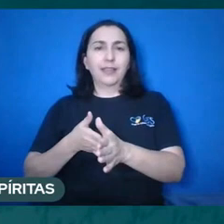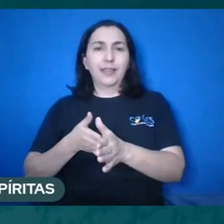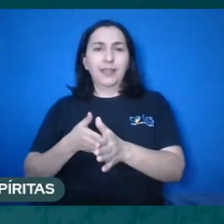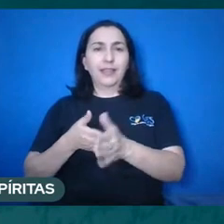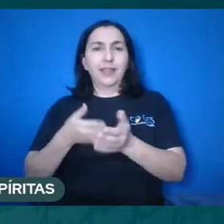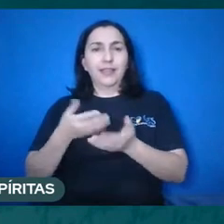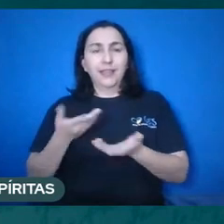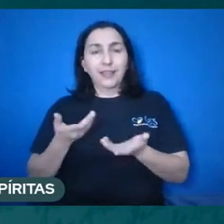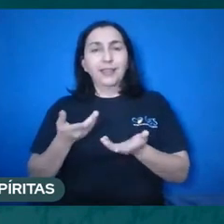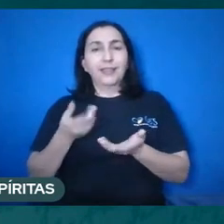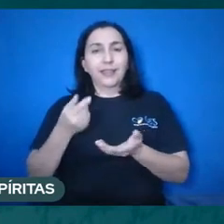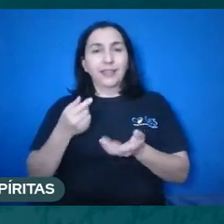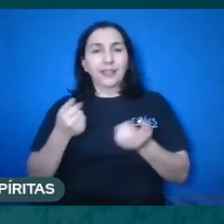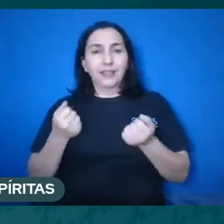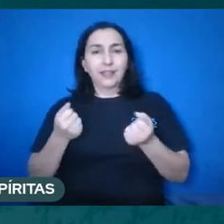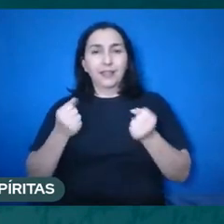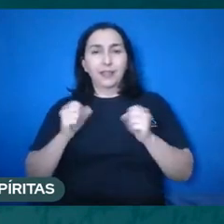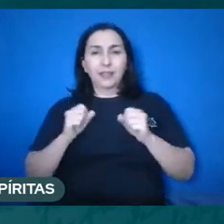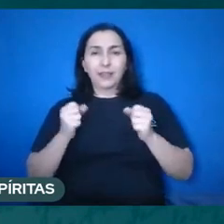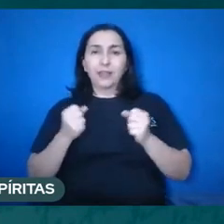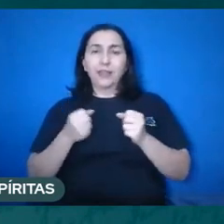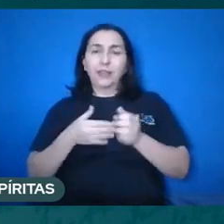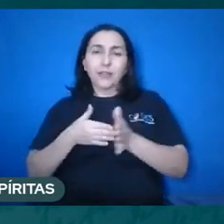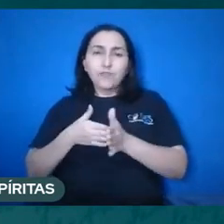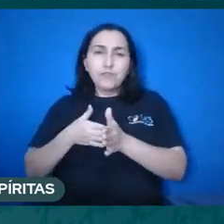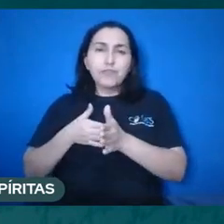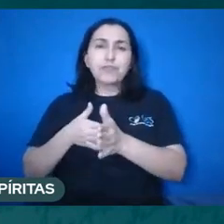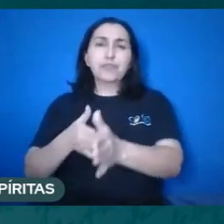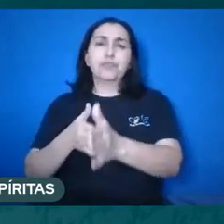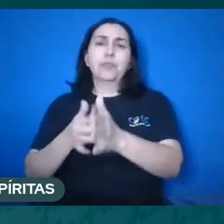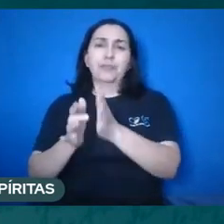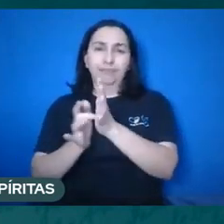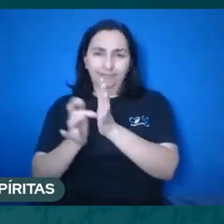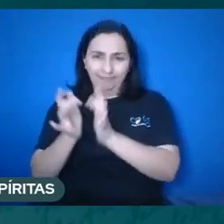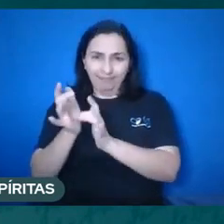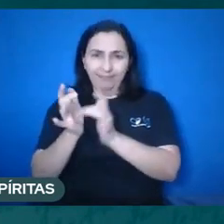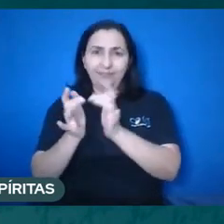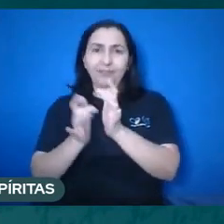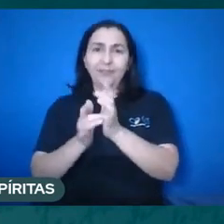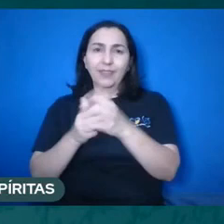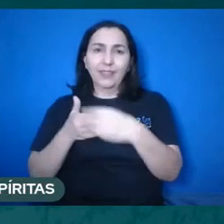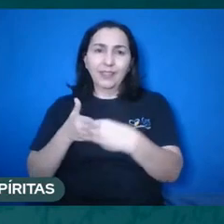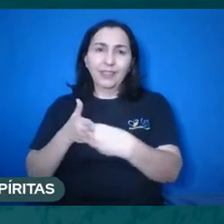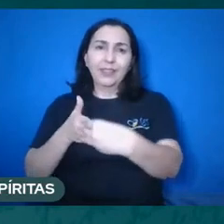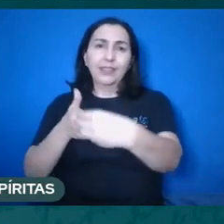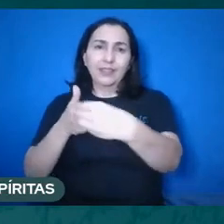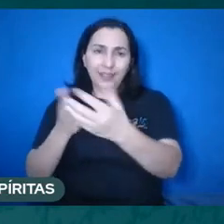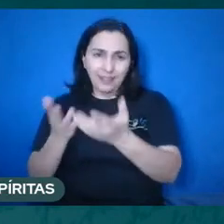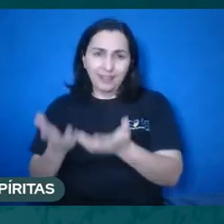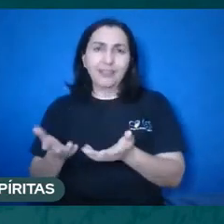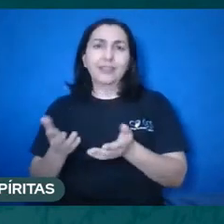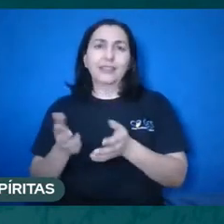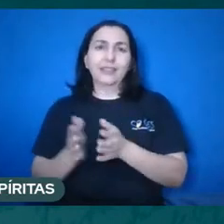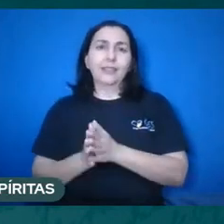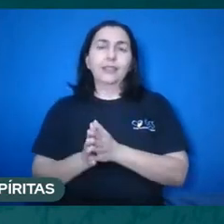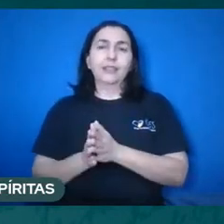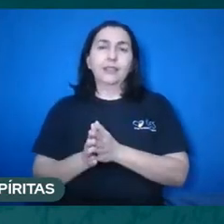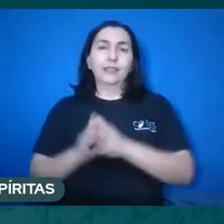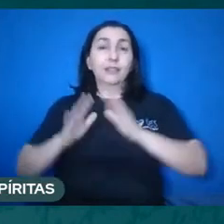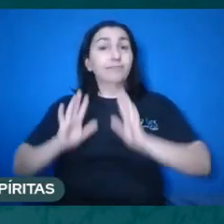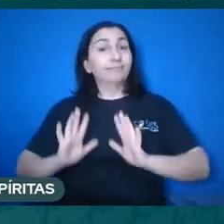ou conquistar a confiança dos cristãos a duras penas e graças a esse homem é que a gente tem o